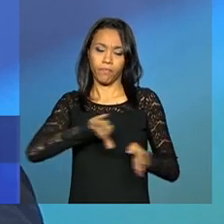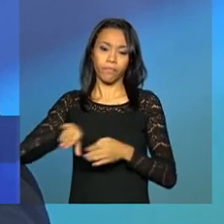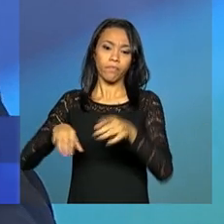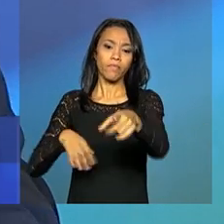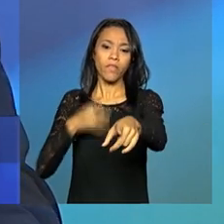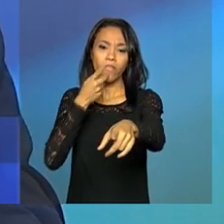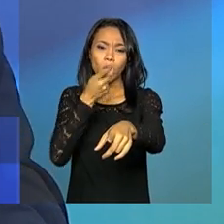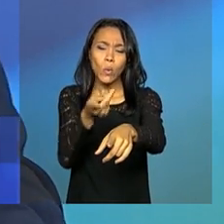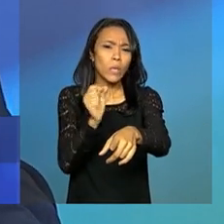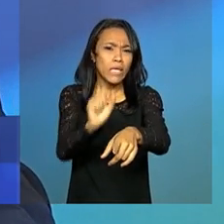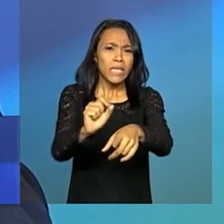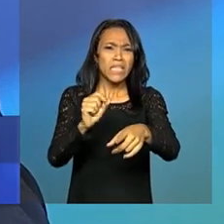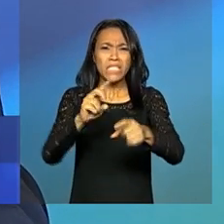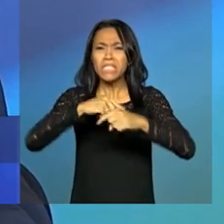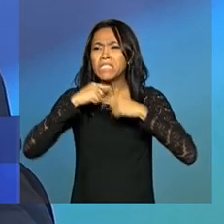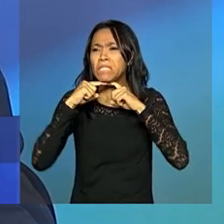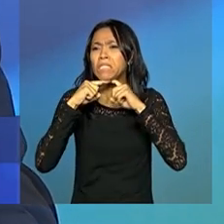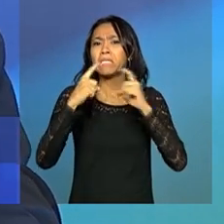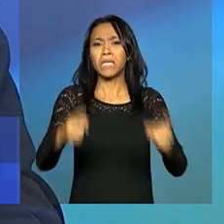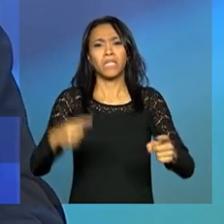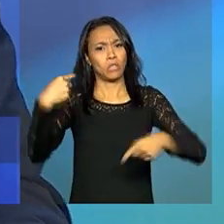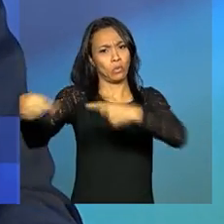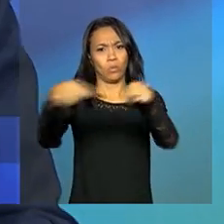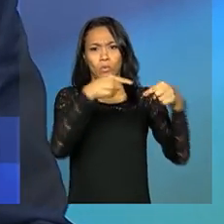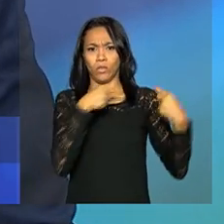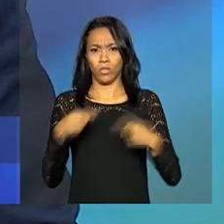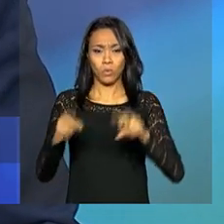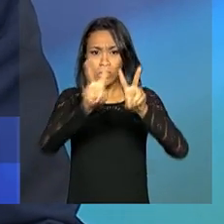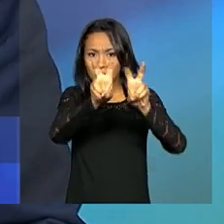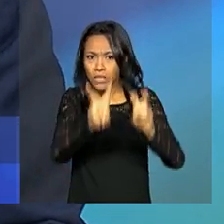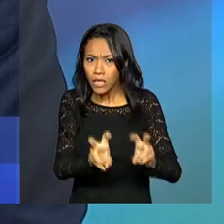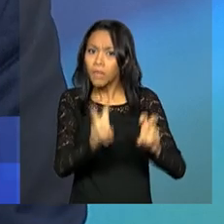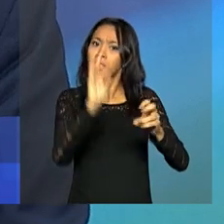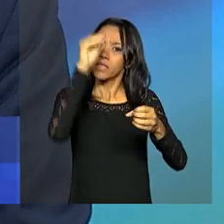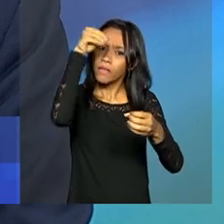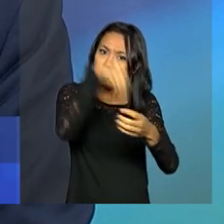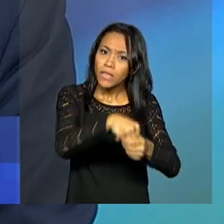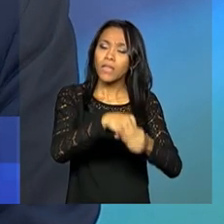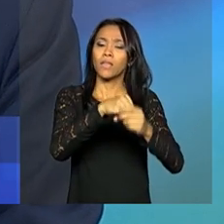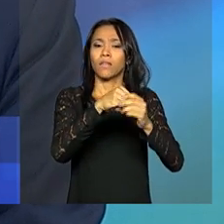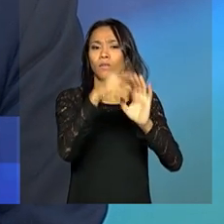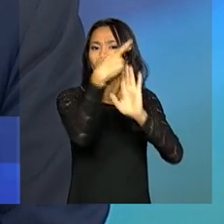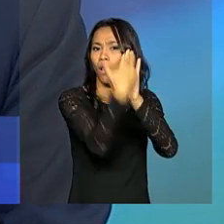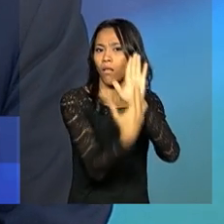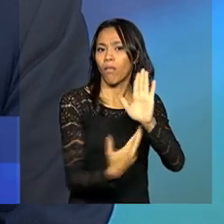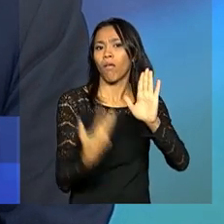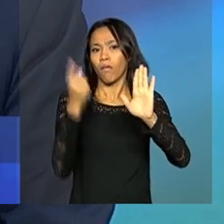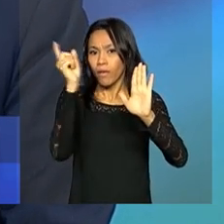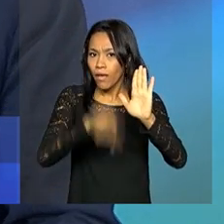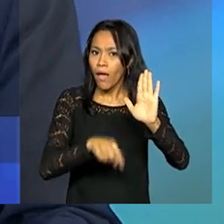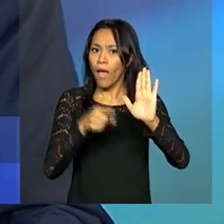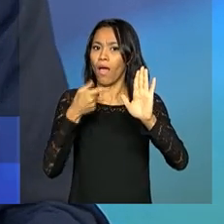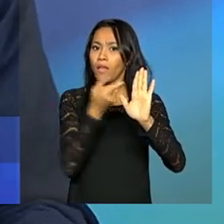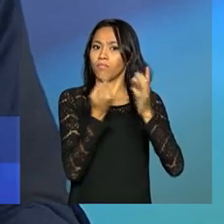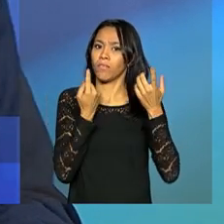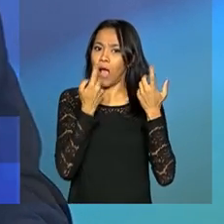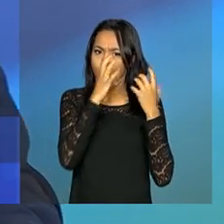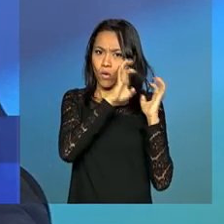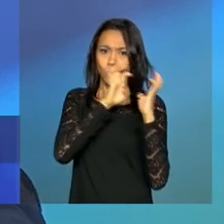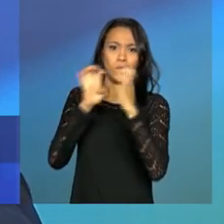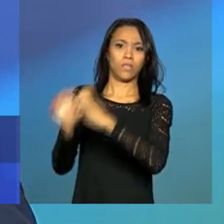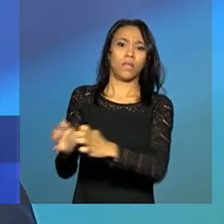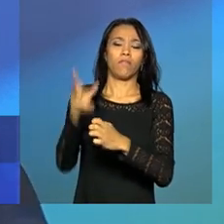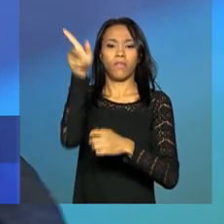discutiu os fatos que são o objeto da acusação. As falas,